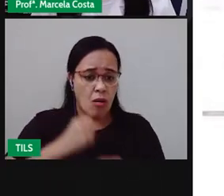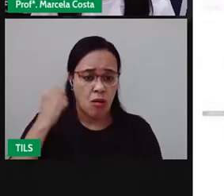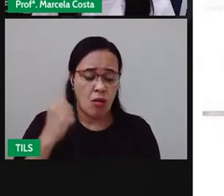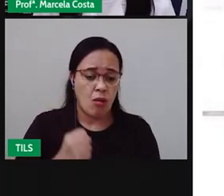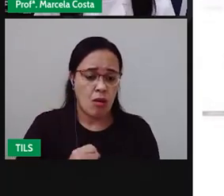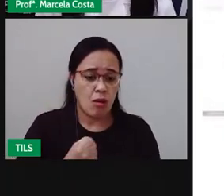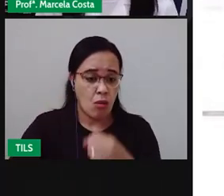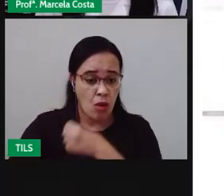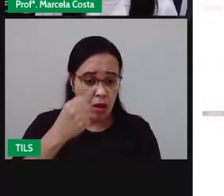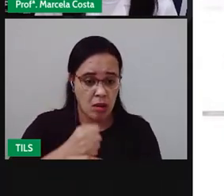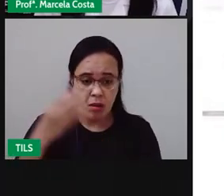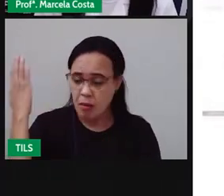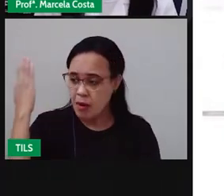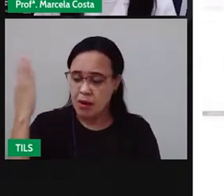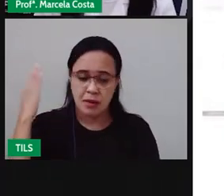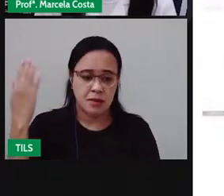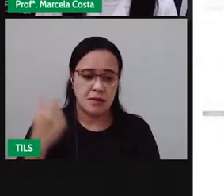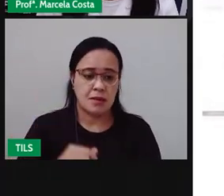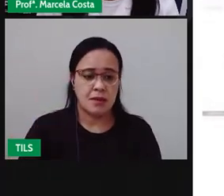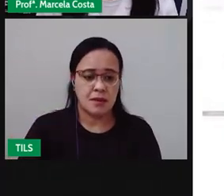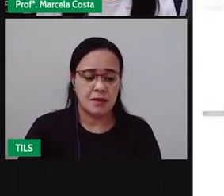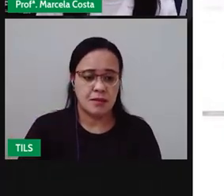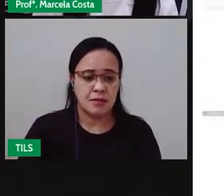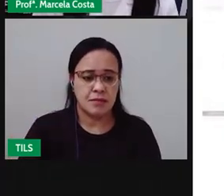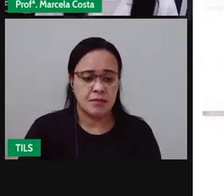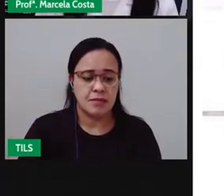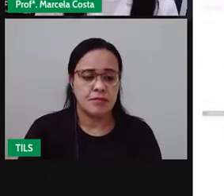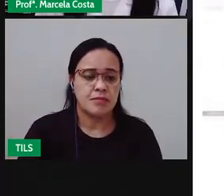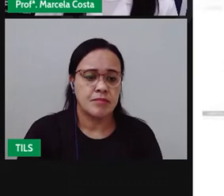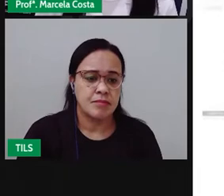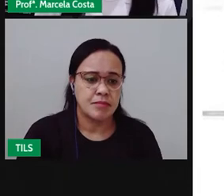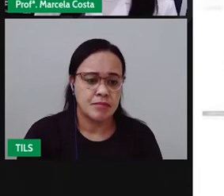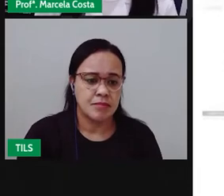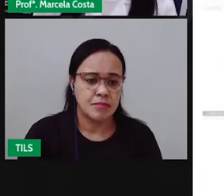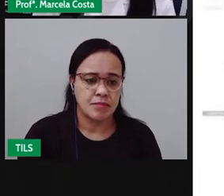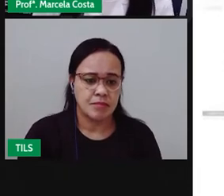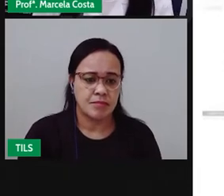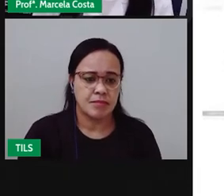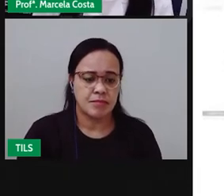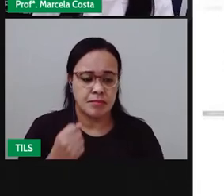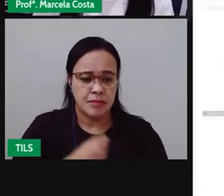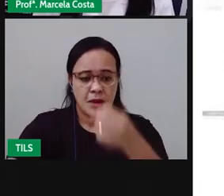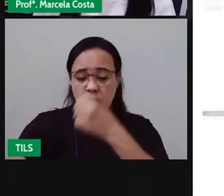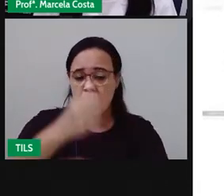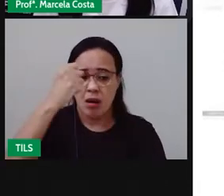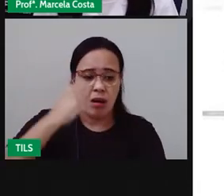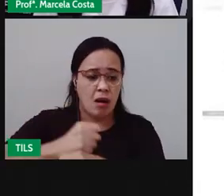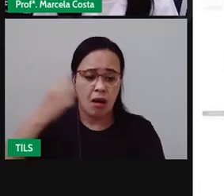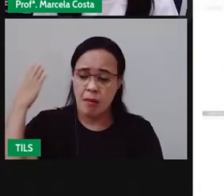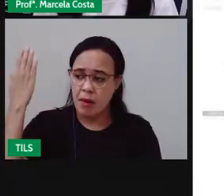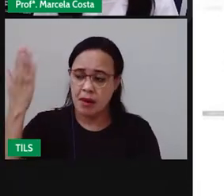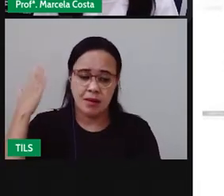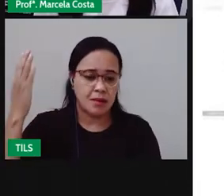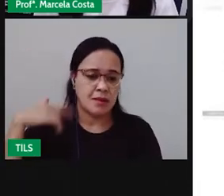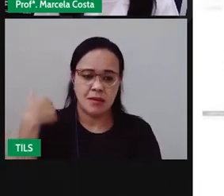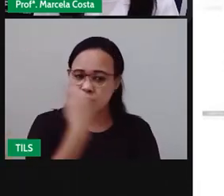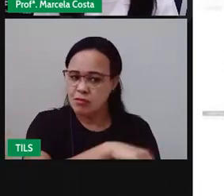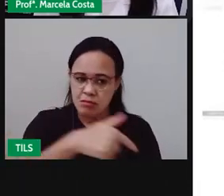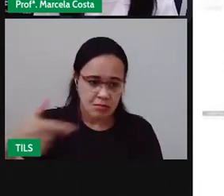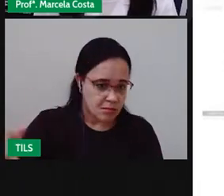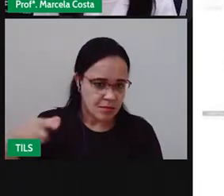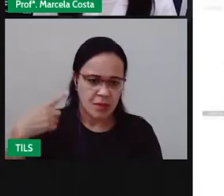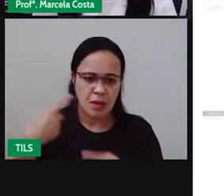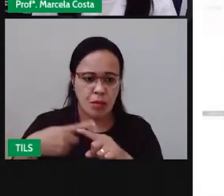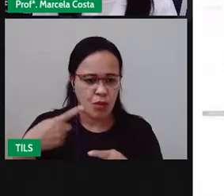previsão de quando vai com vocês se vai com vocês porque nós estamos vivenciando uma pandemia né então